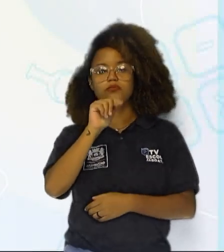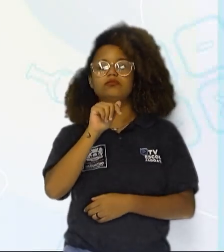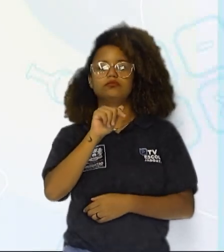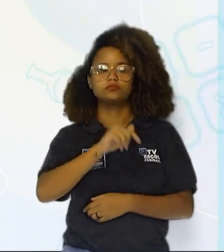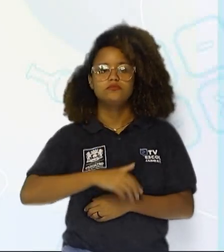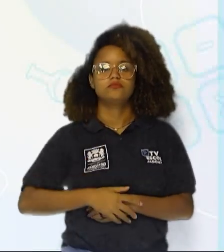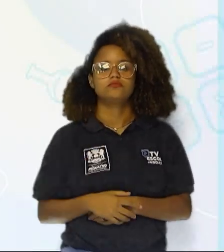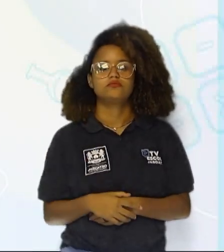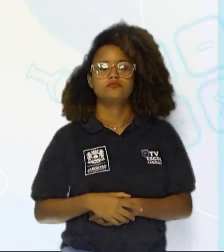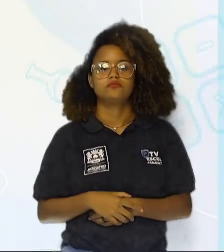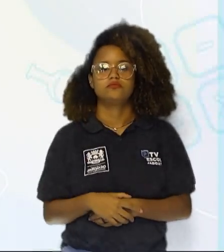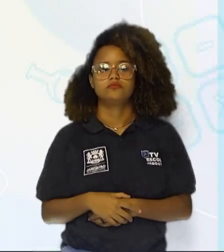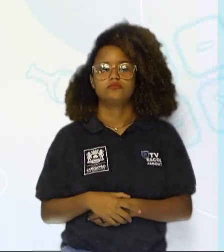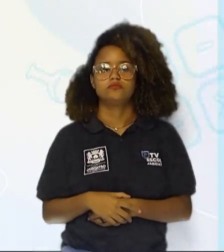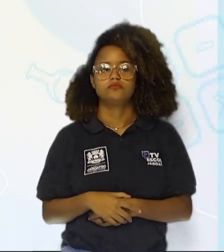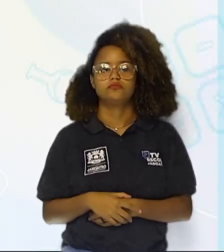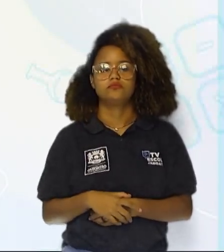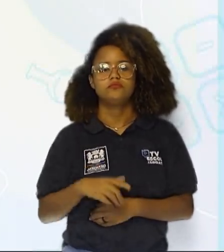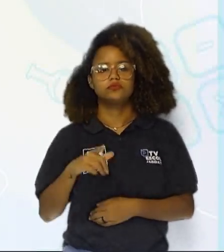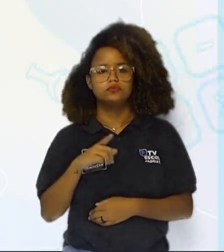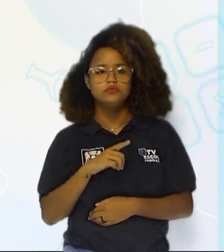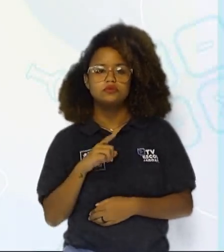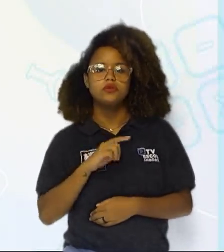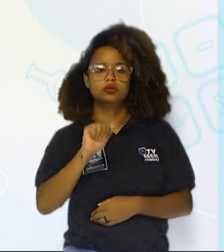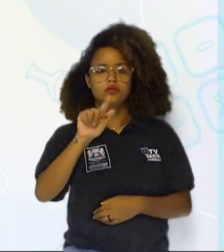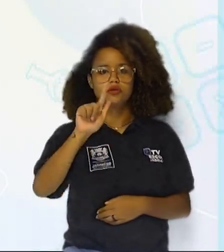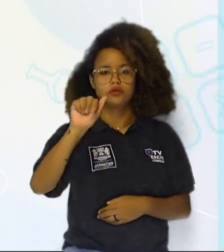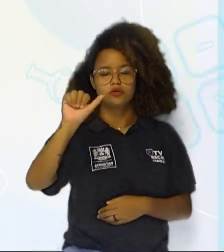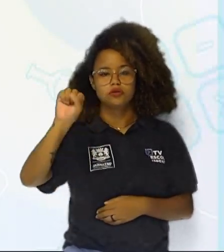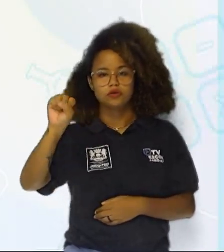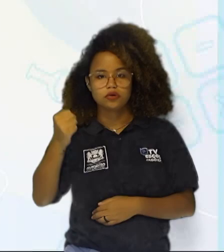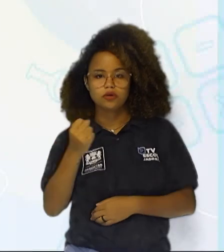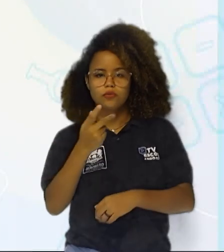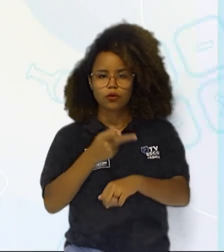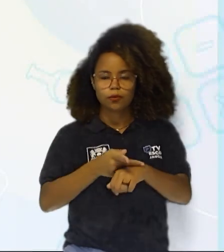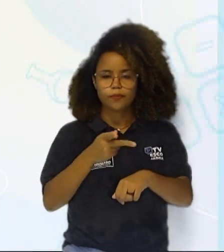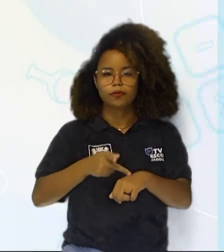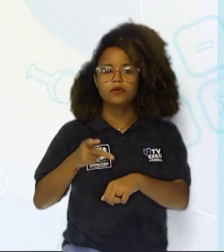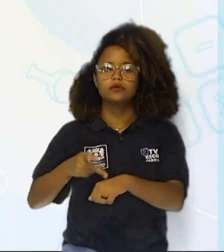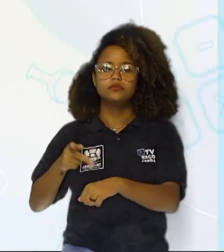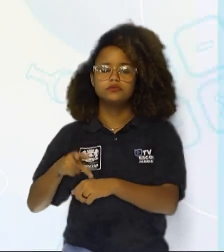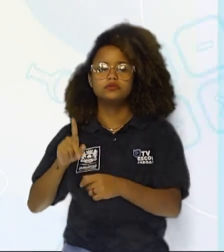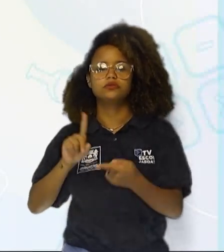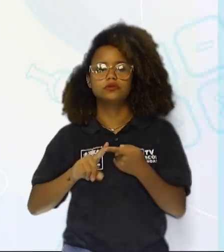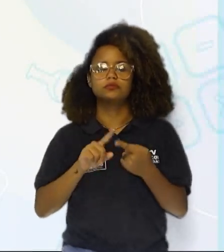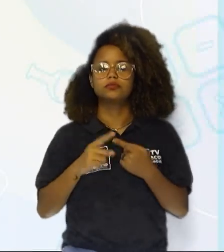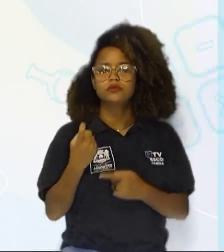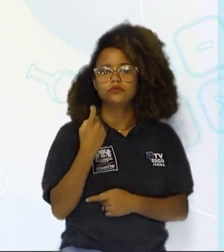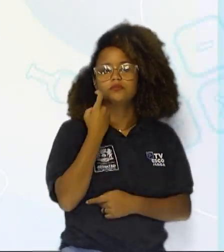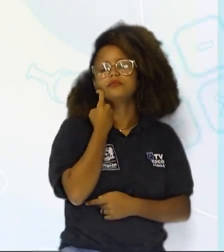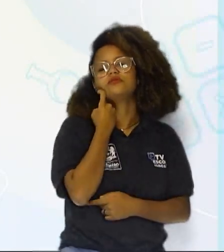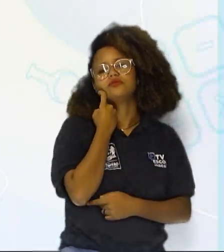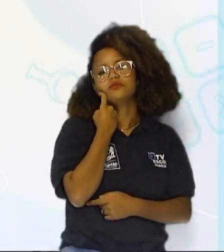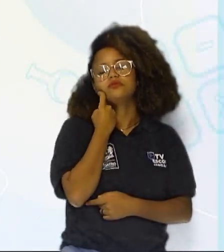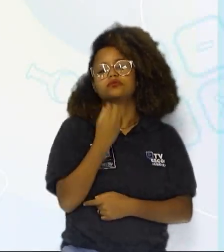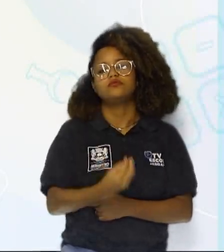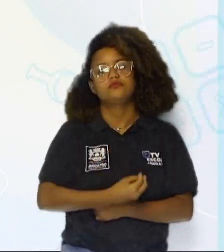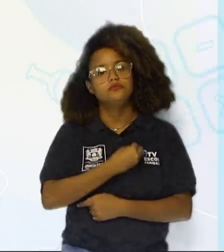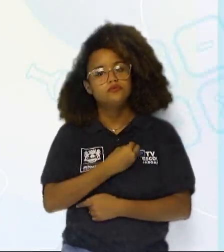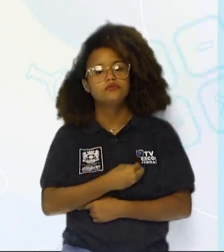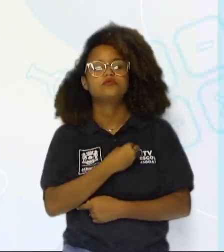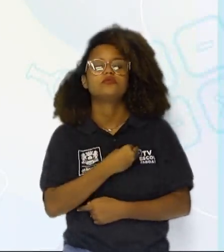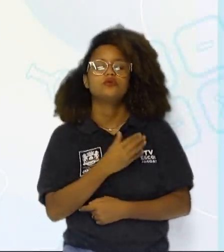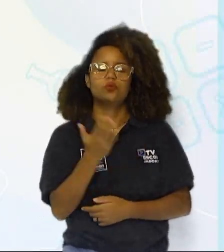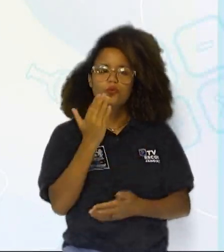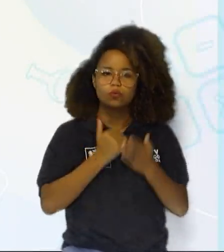vê aí as águas, os arrecifes e os peixes vivendo, se